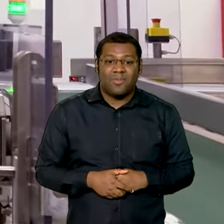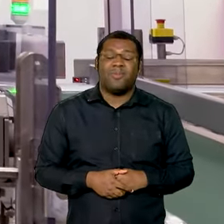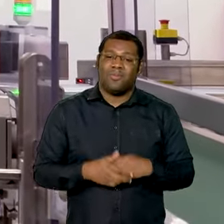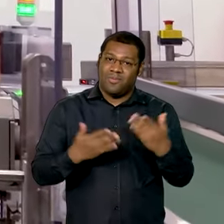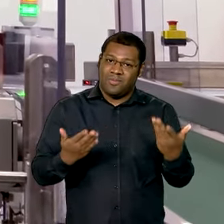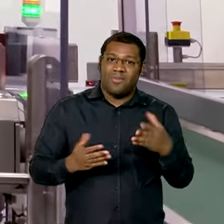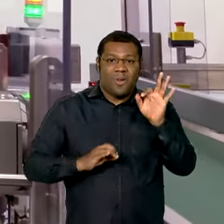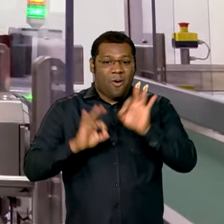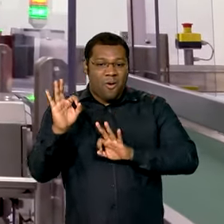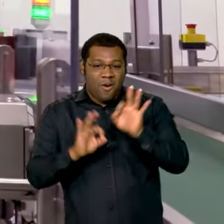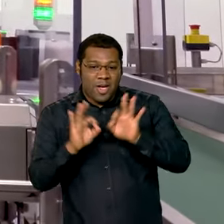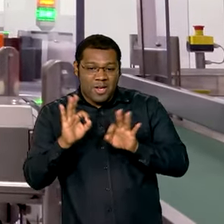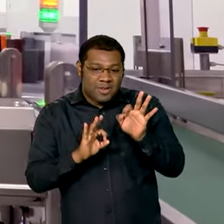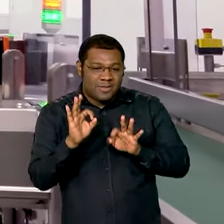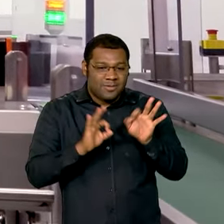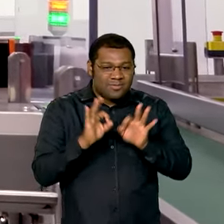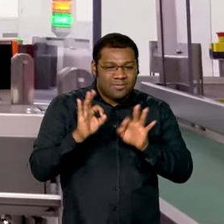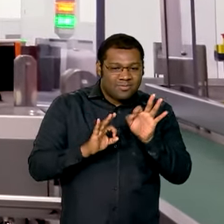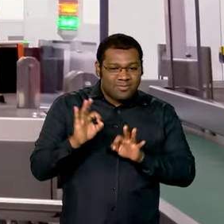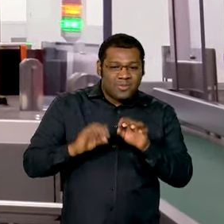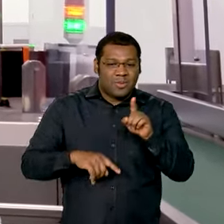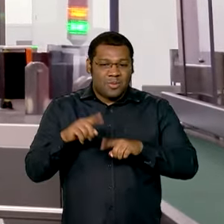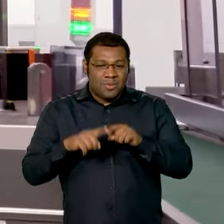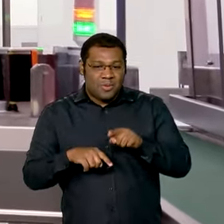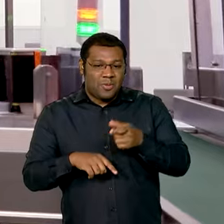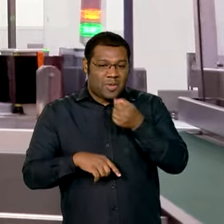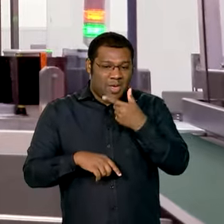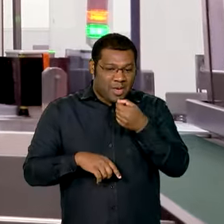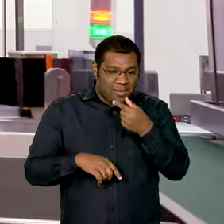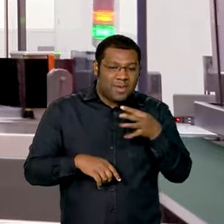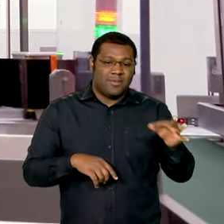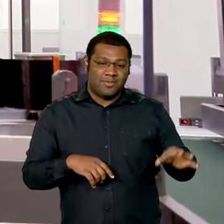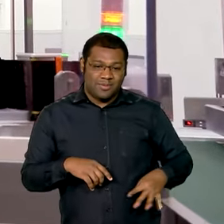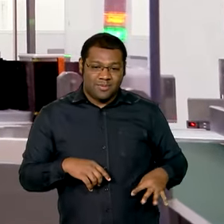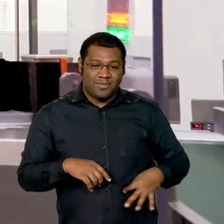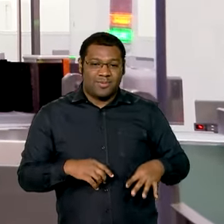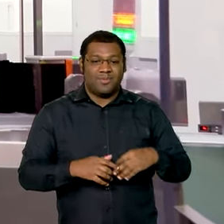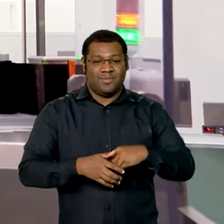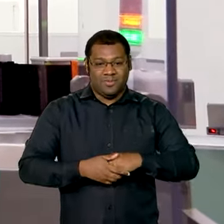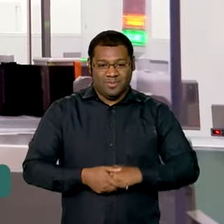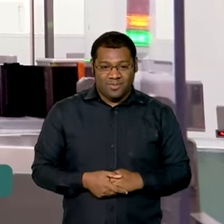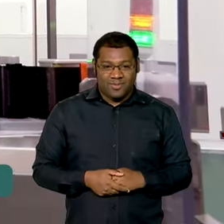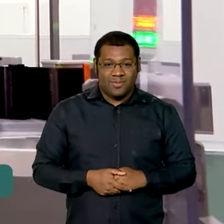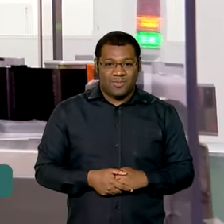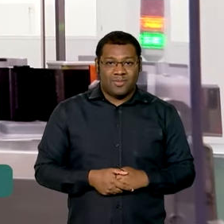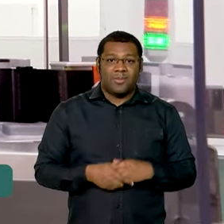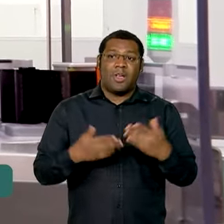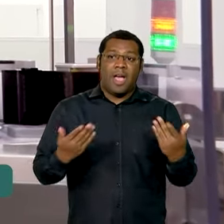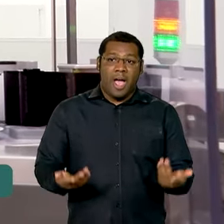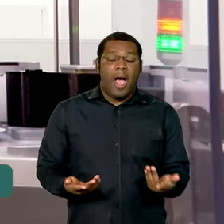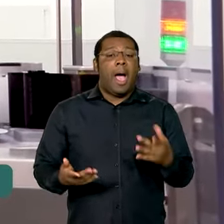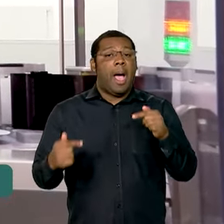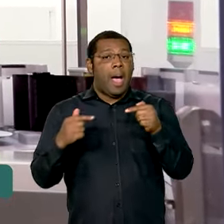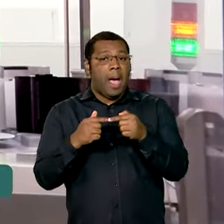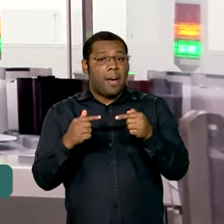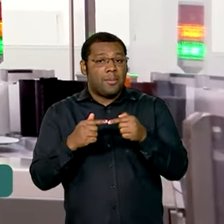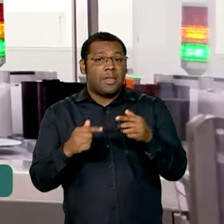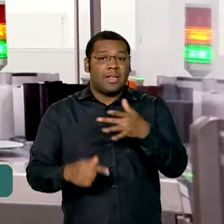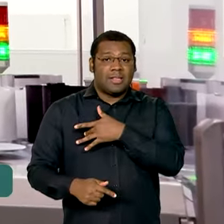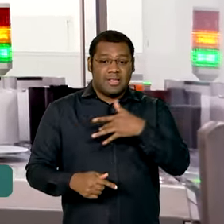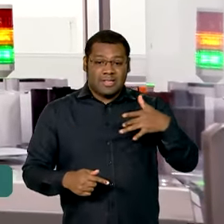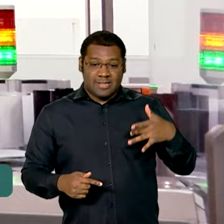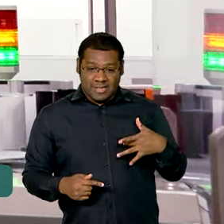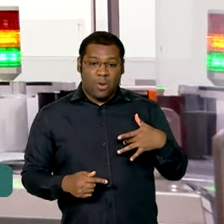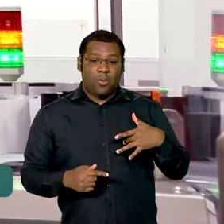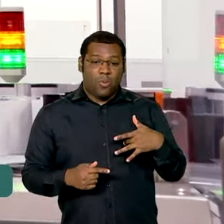envase do produto terminado, faz parte das iniciativas do Complexo Econômico Industrial da Saúde do